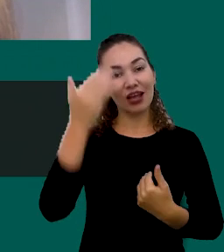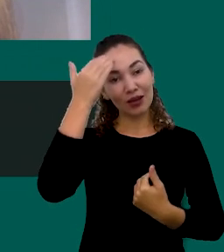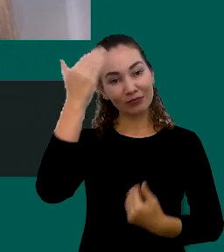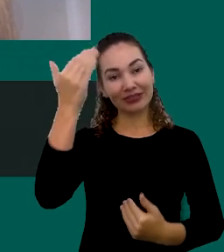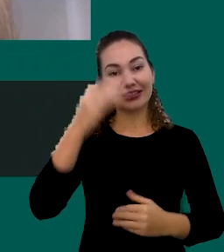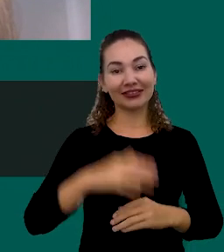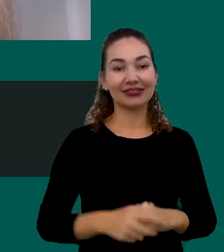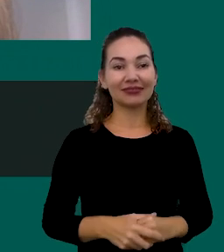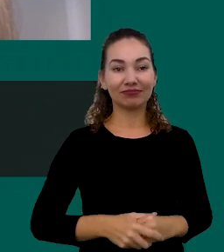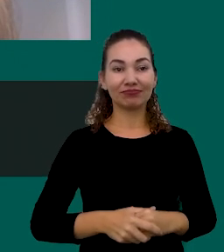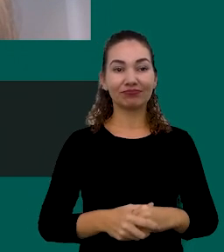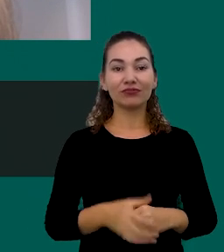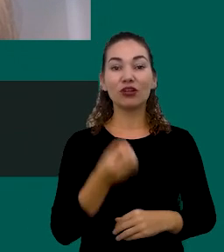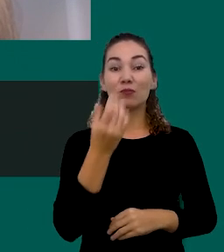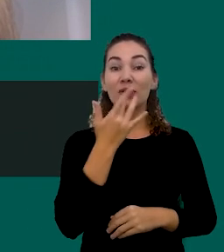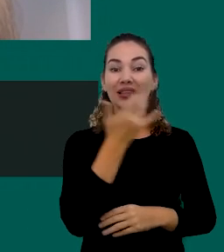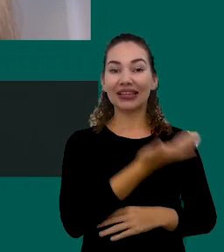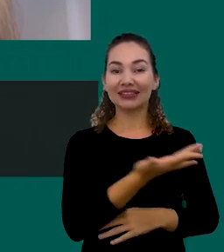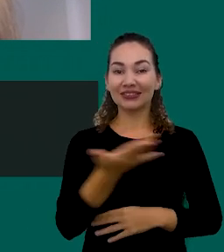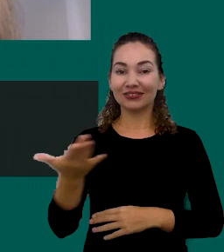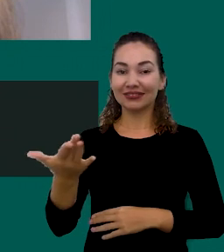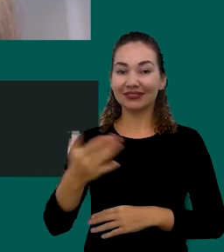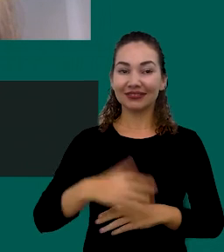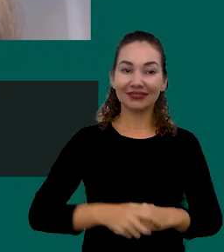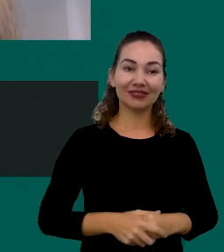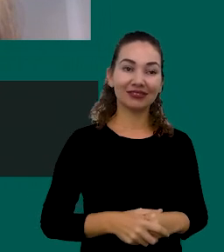Uma Boa Tarde A Todos